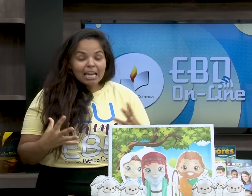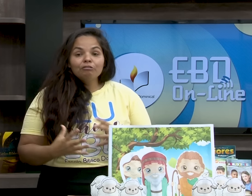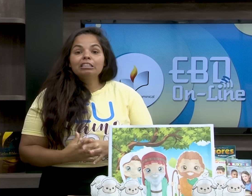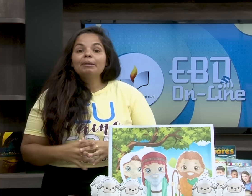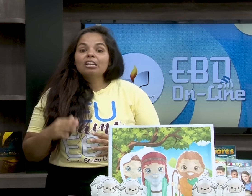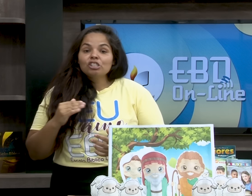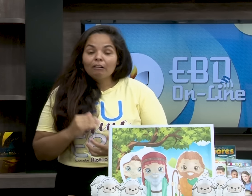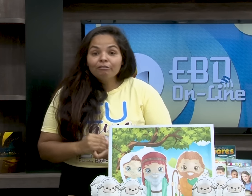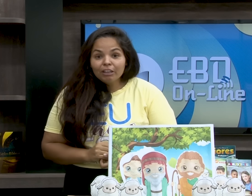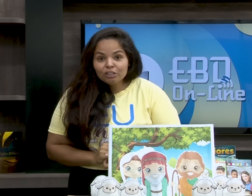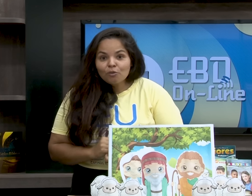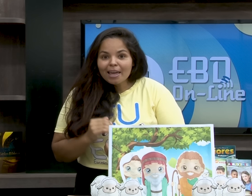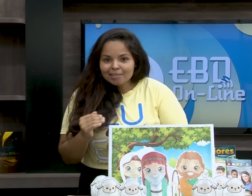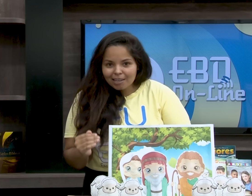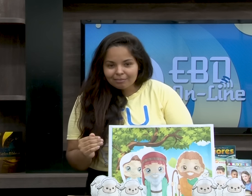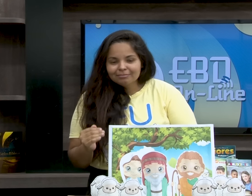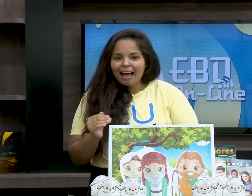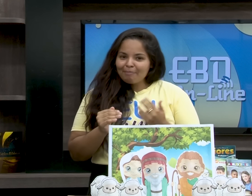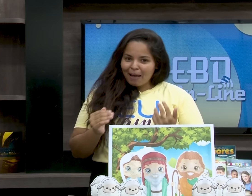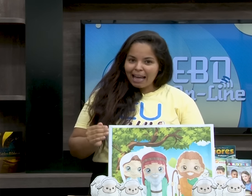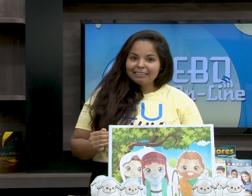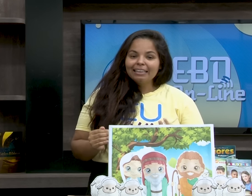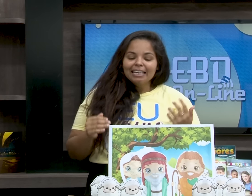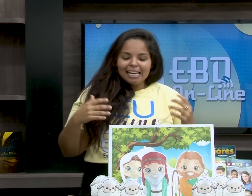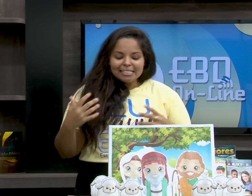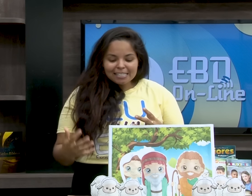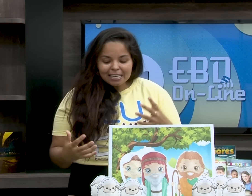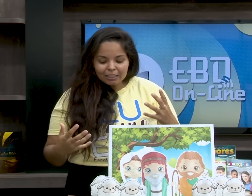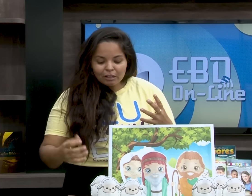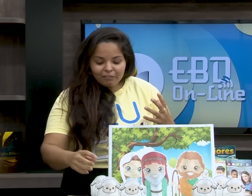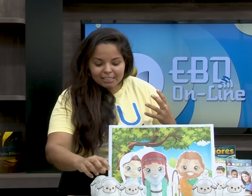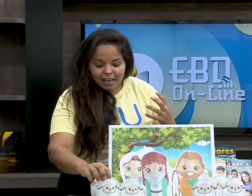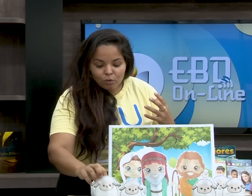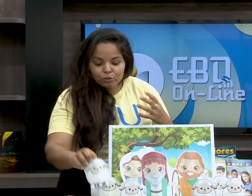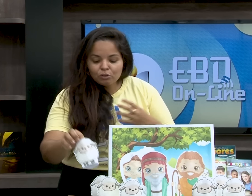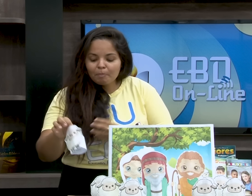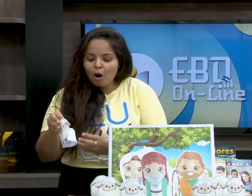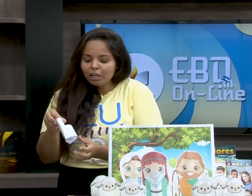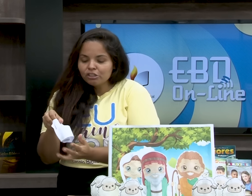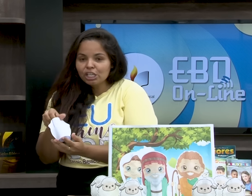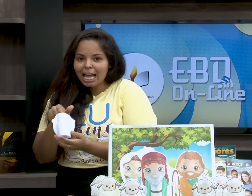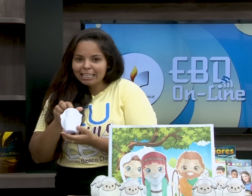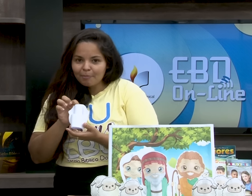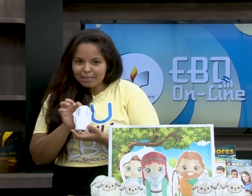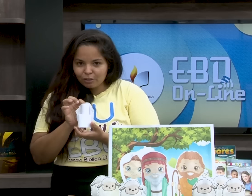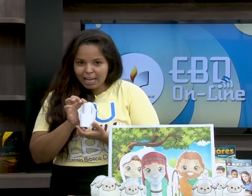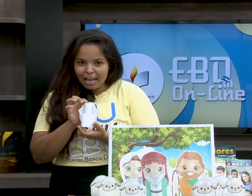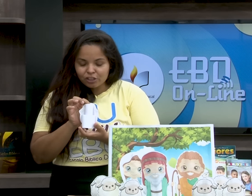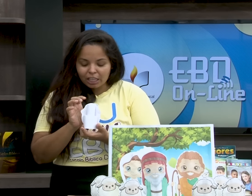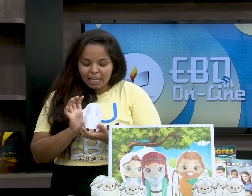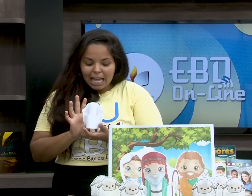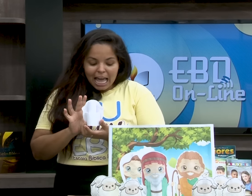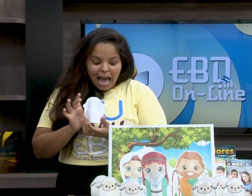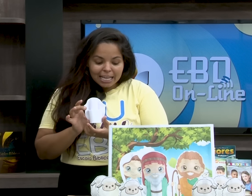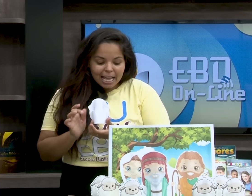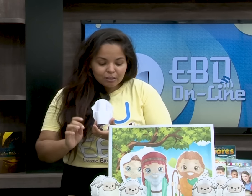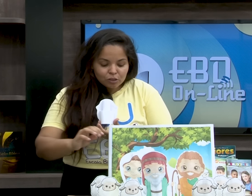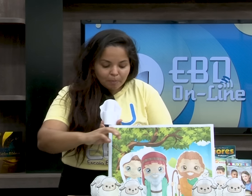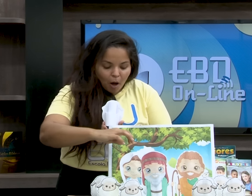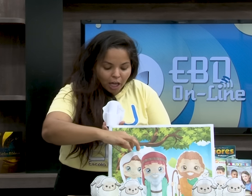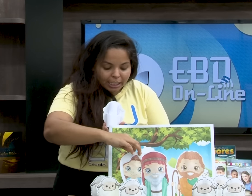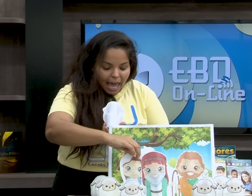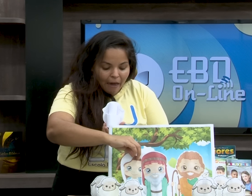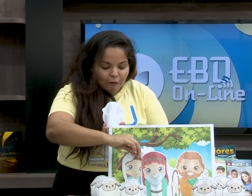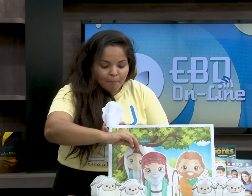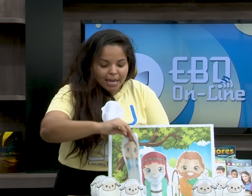E eu vou também deixar um vídeo extra, a parte, ensinando a fazer o suporte de cada personagem. A ideia